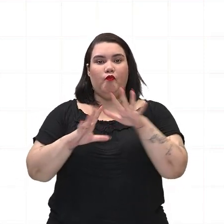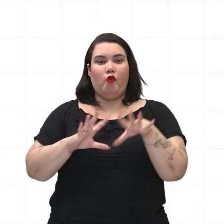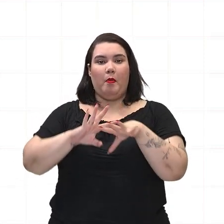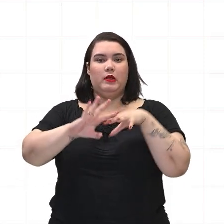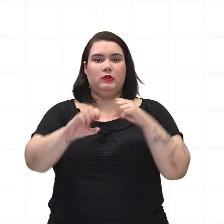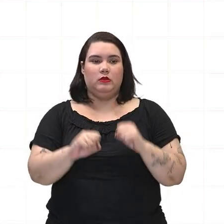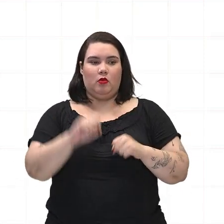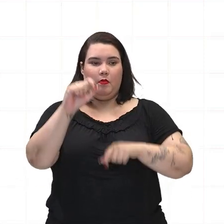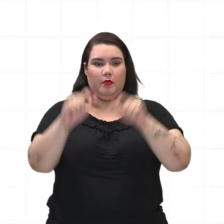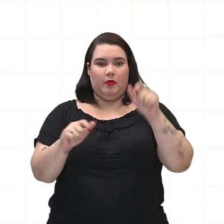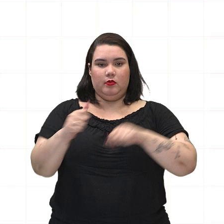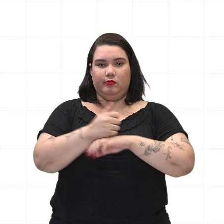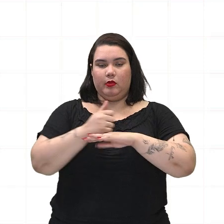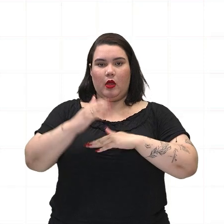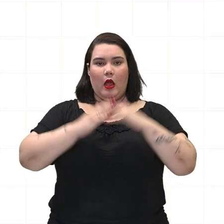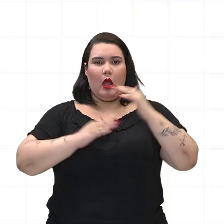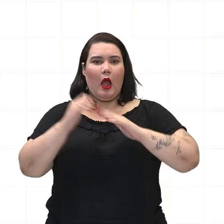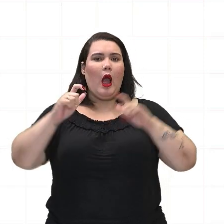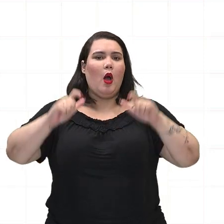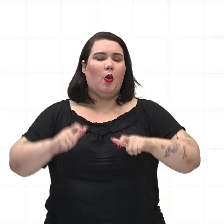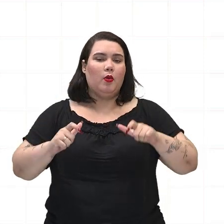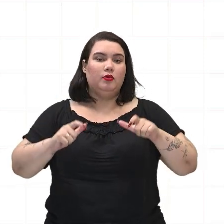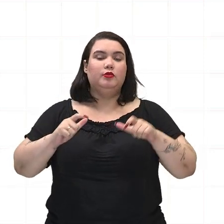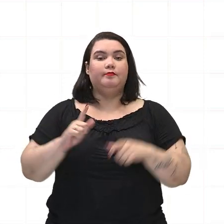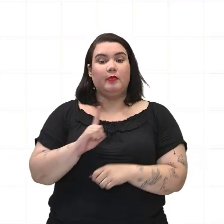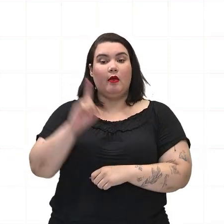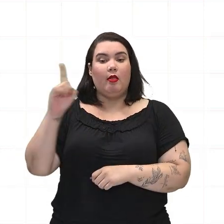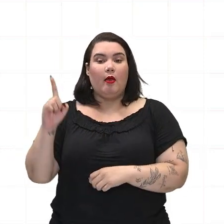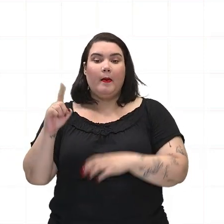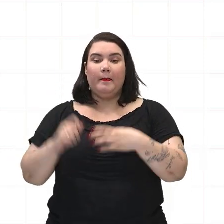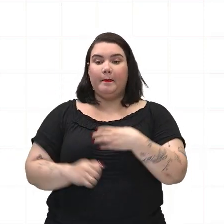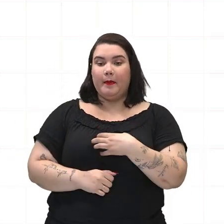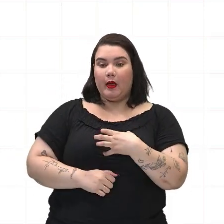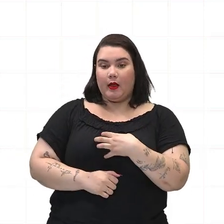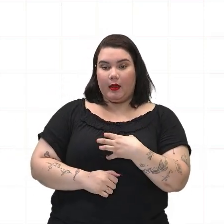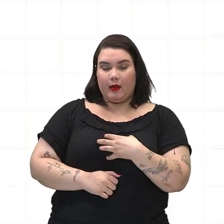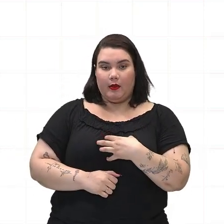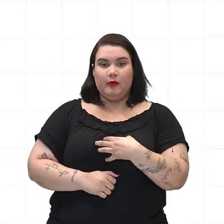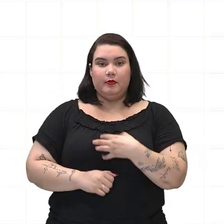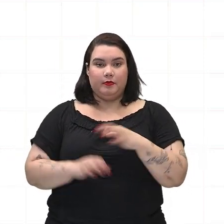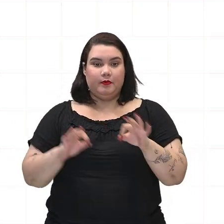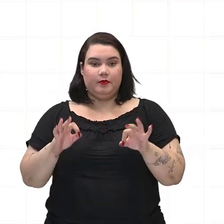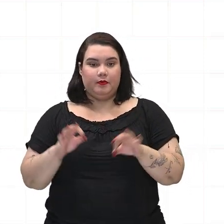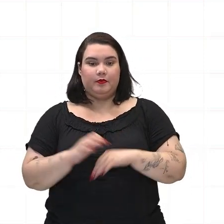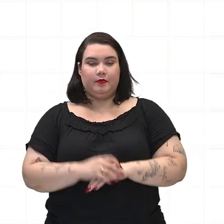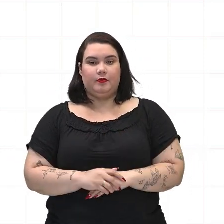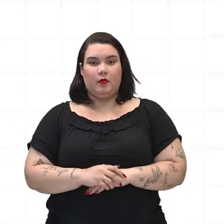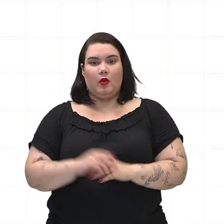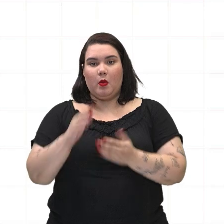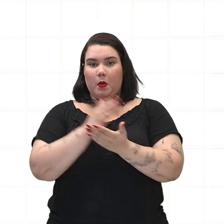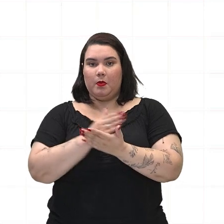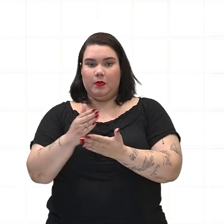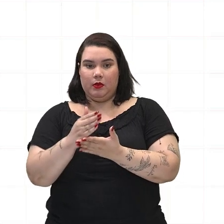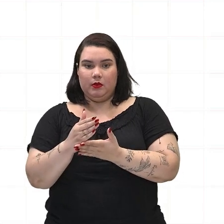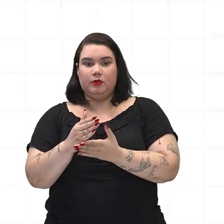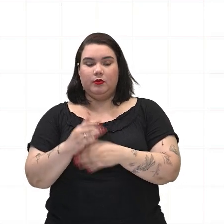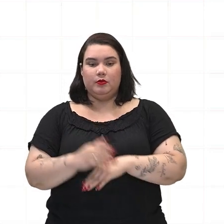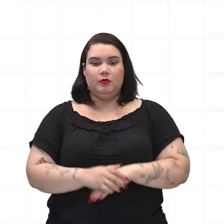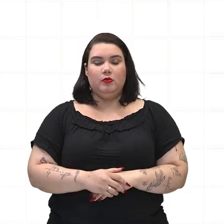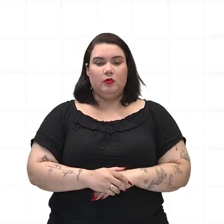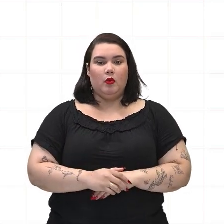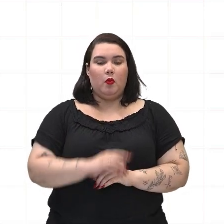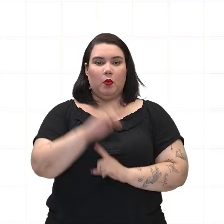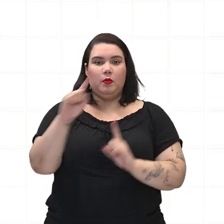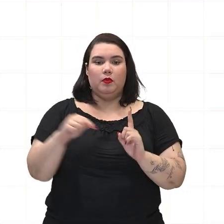instaurado na Bahia, né, é um primeiro curso universitário que foi instaurado na Bahia a fim de